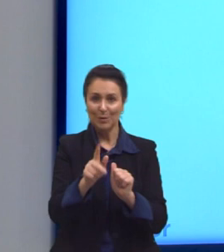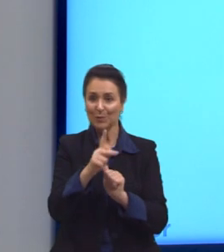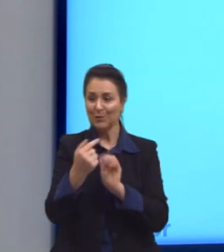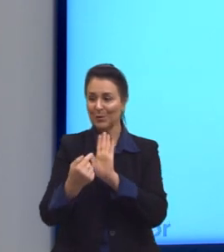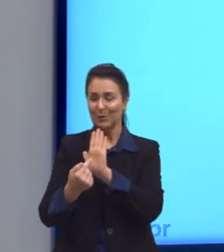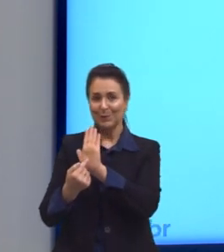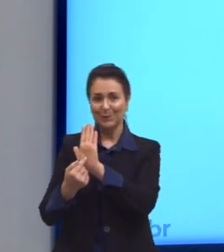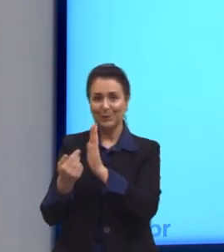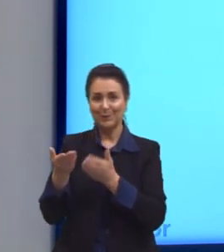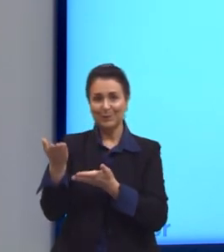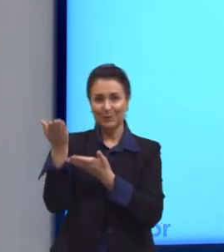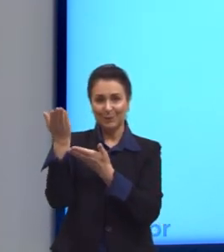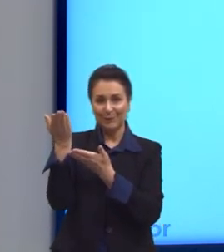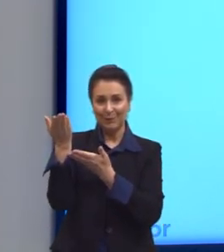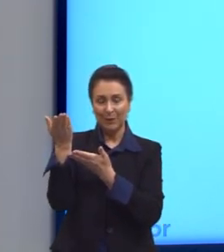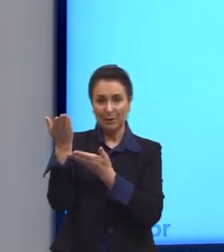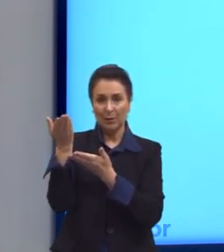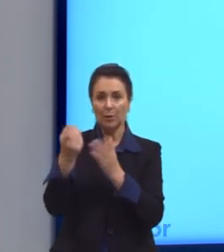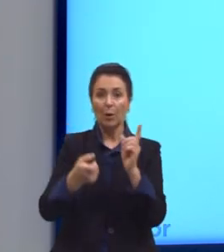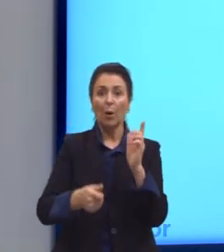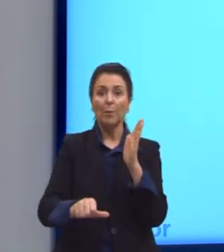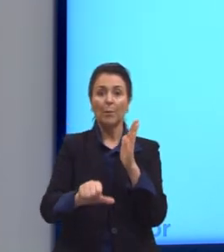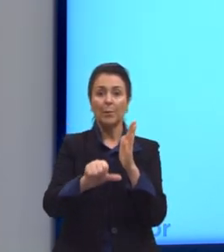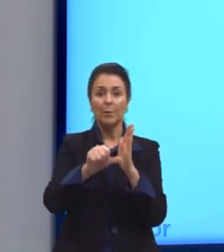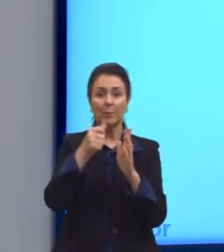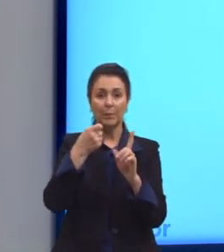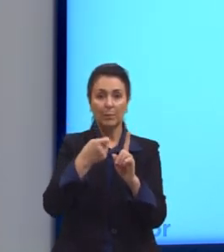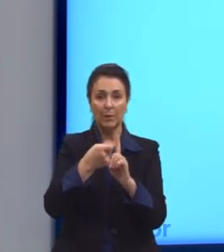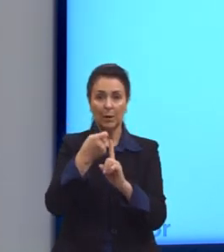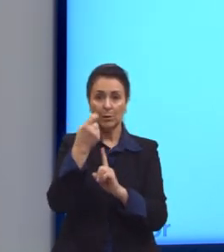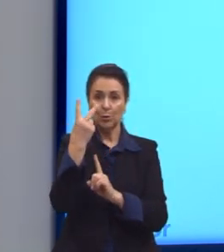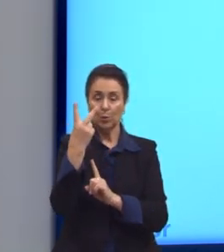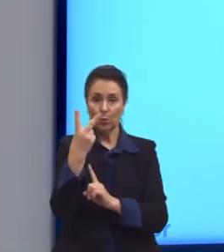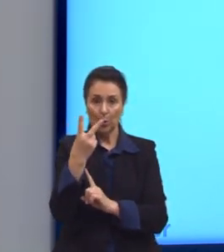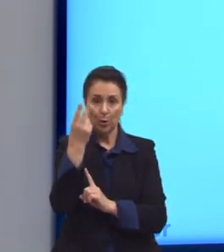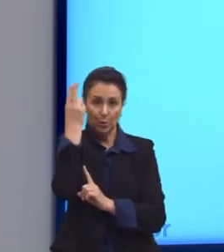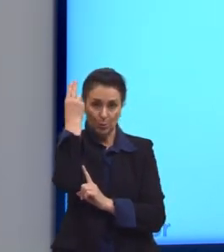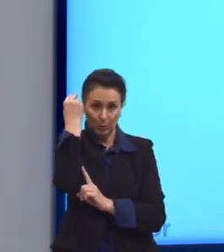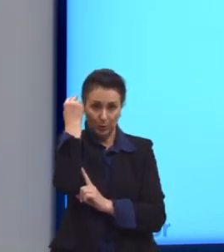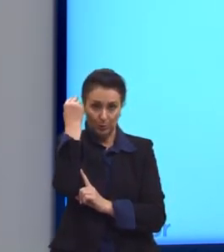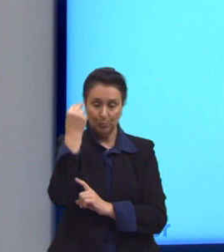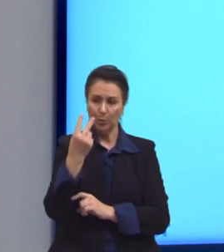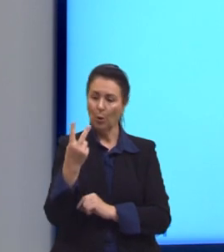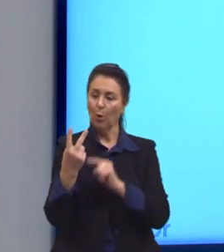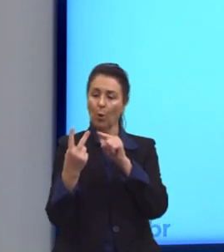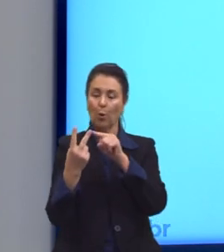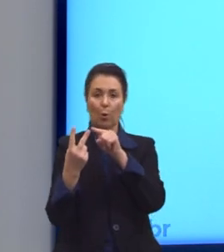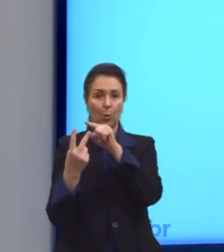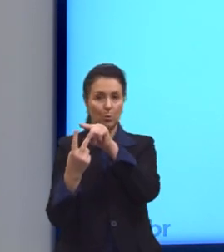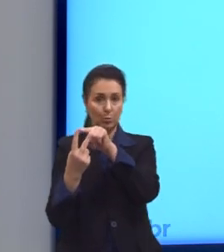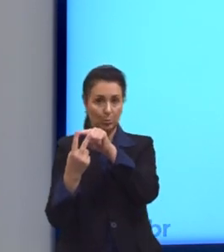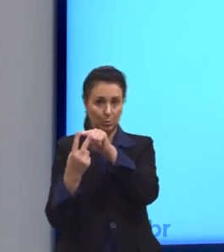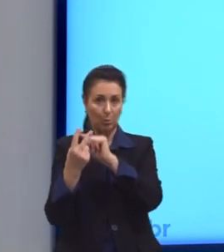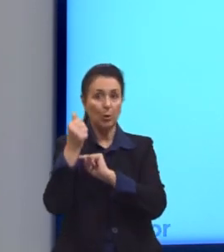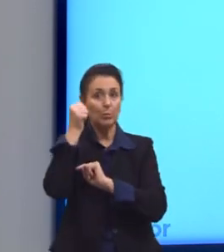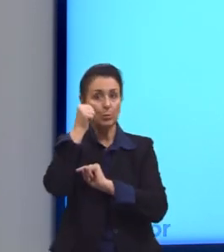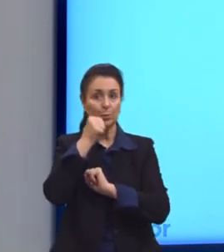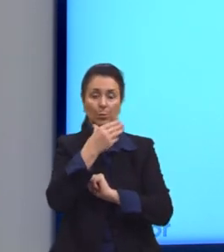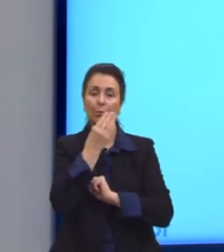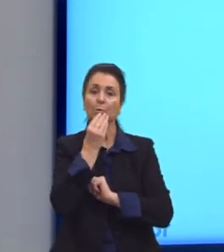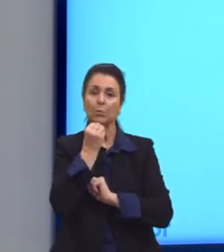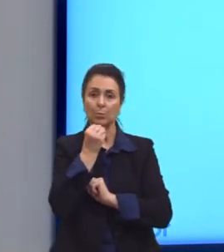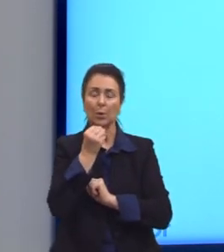no primeiro mês, nós temos um casal de coelhos que nasceu. Esse casal de coelhos, ele é considerado ainda como um